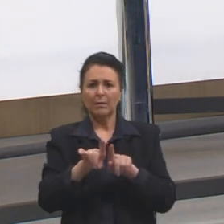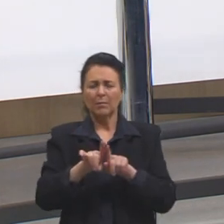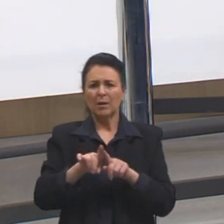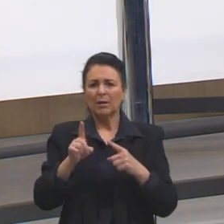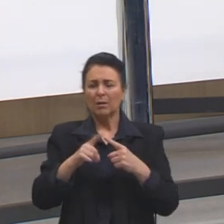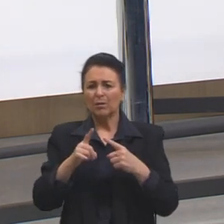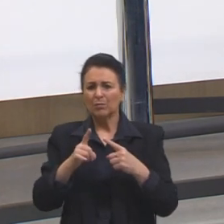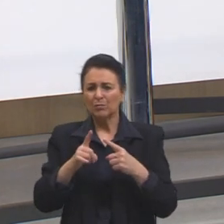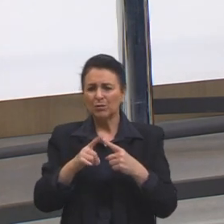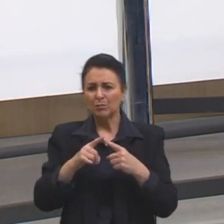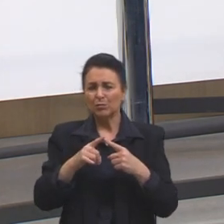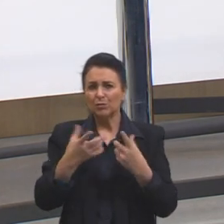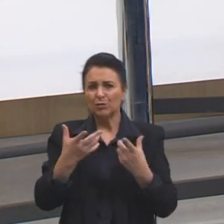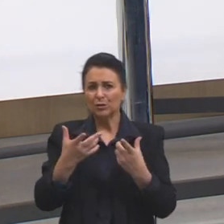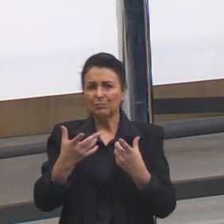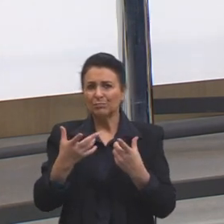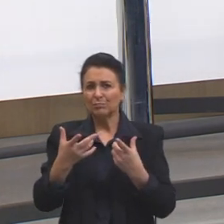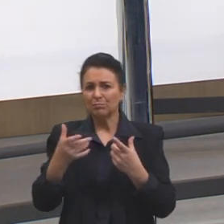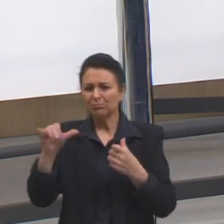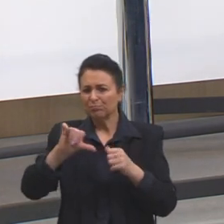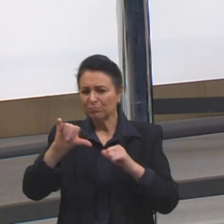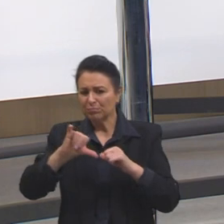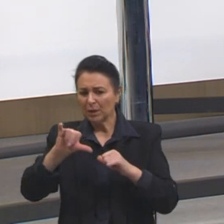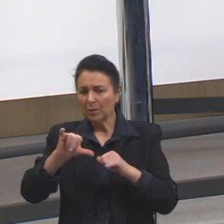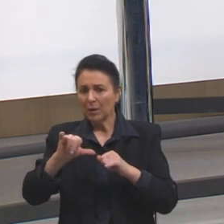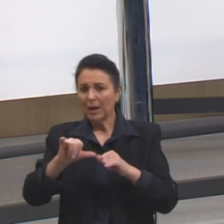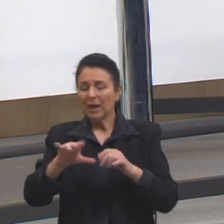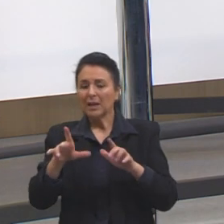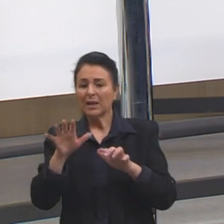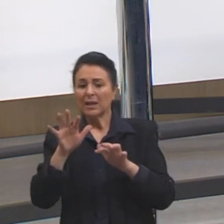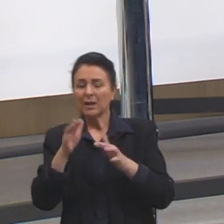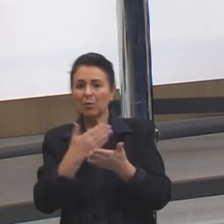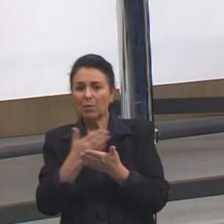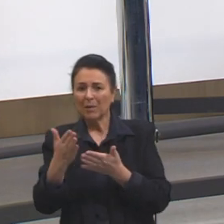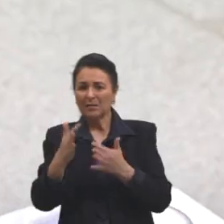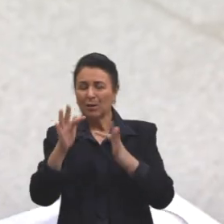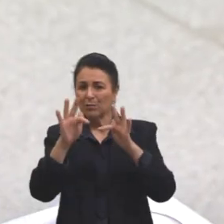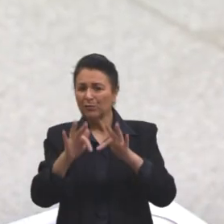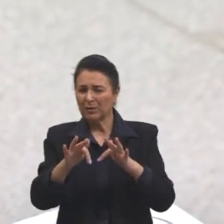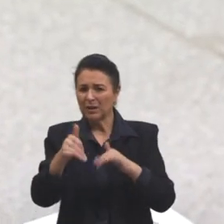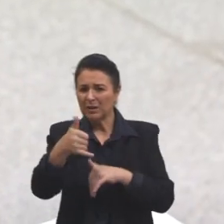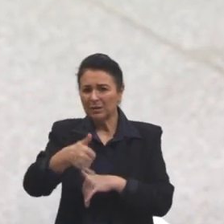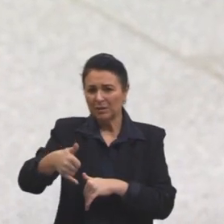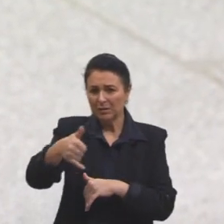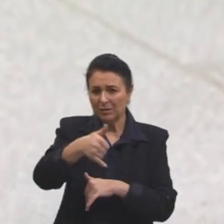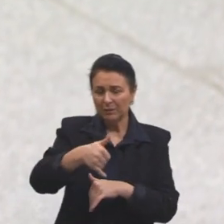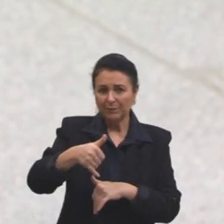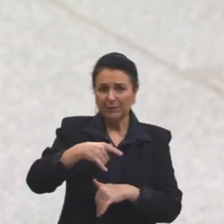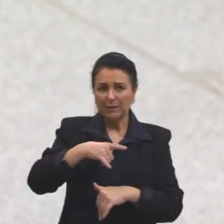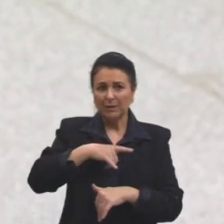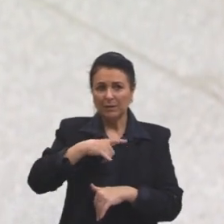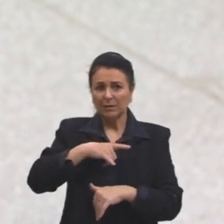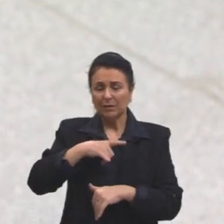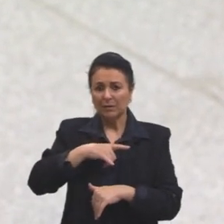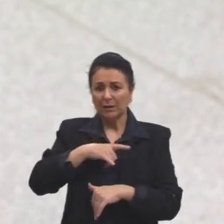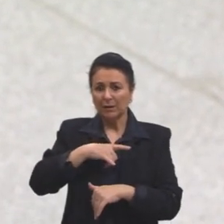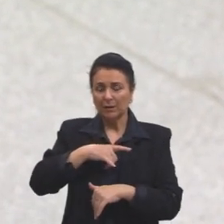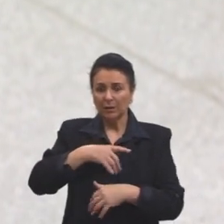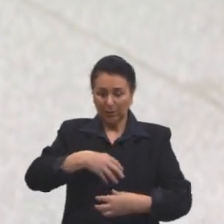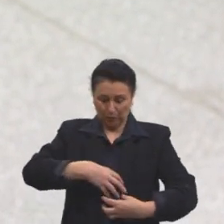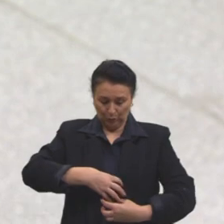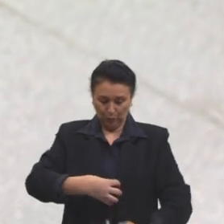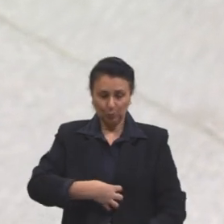emulsificante para quebrar aí as gorduras. E aí, quando sai do estômago, gente, já é o quimo. E aí,